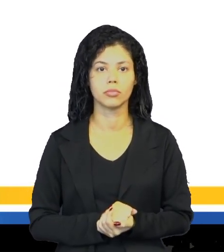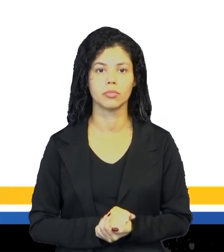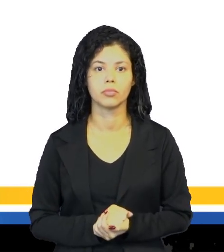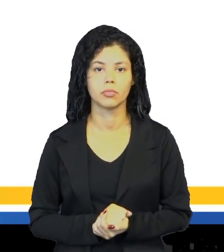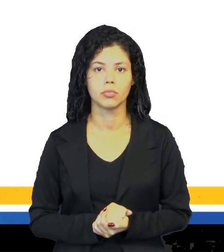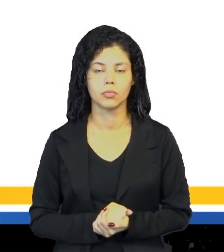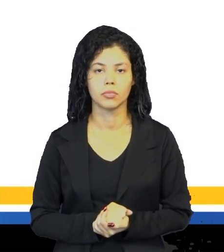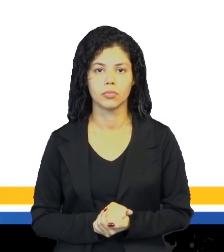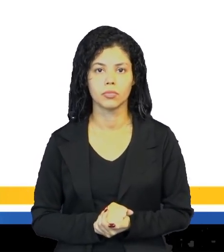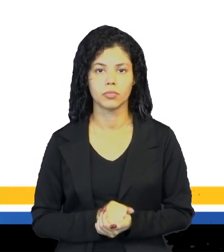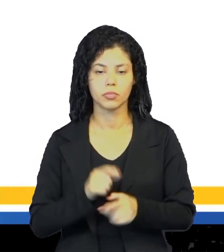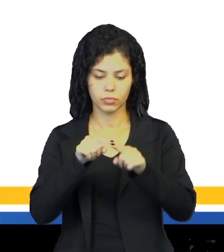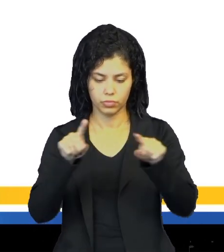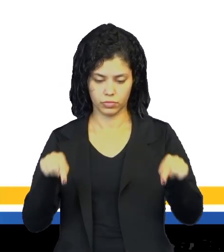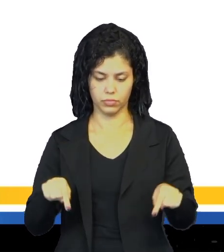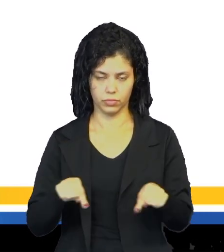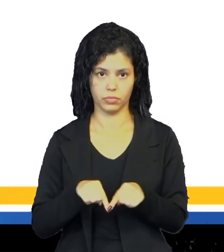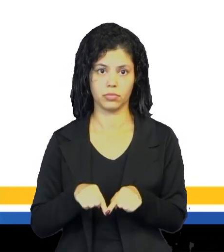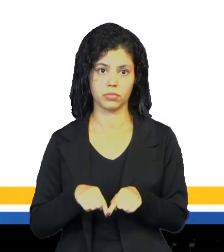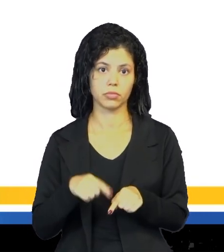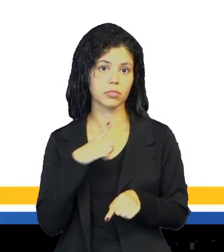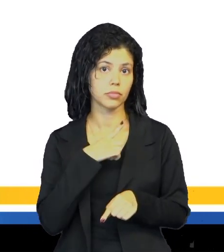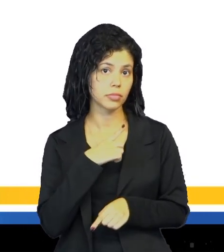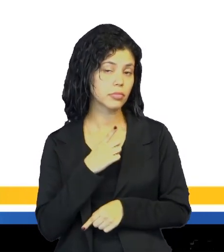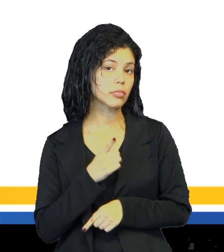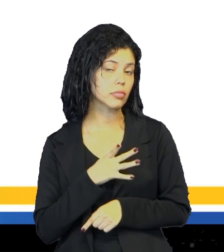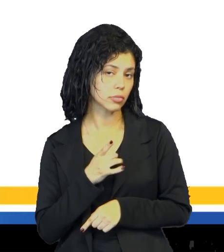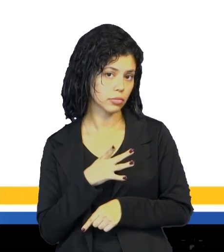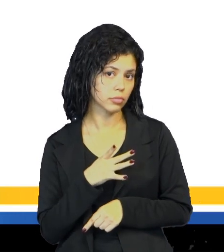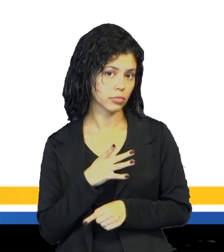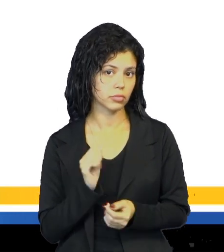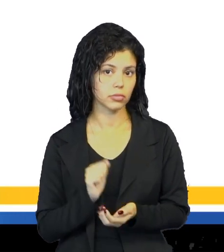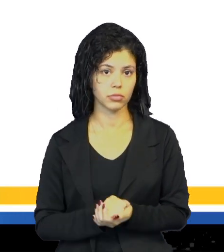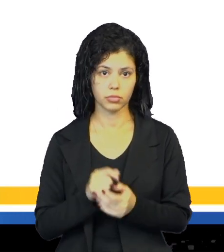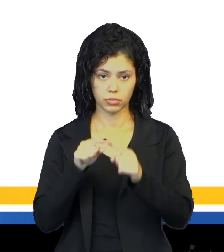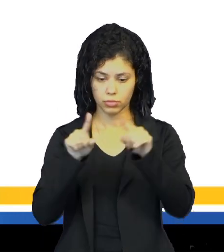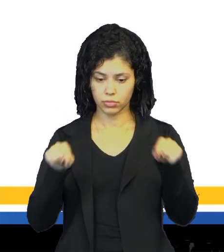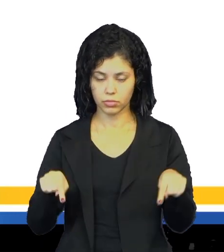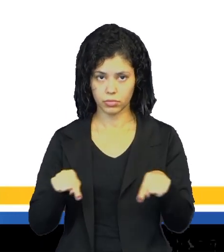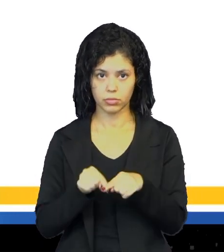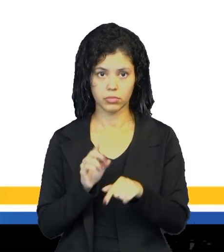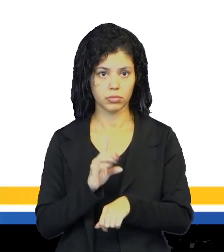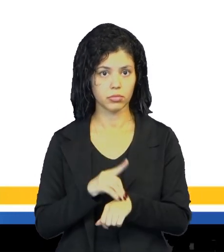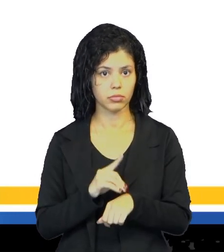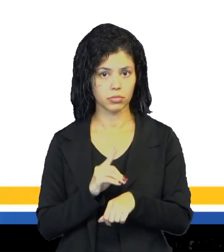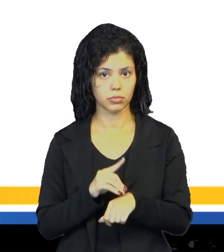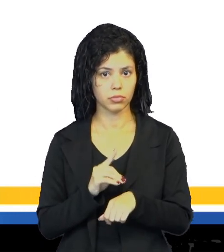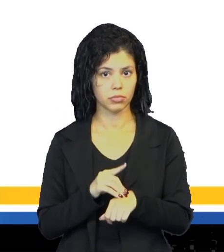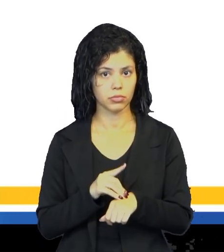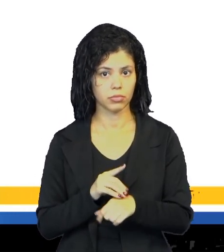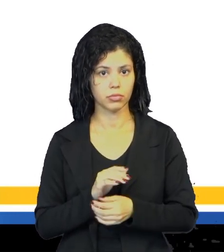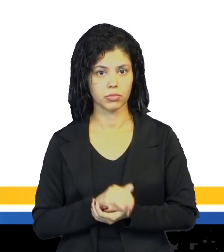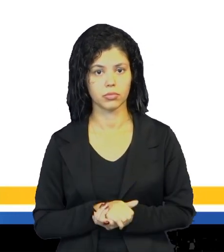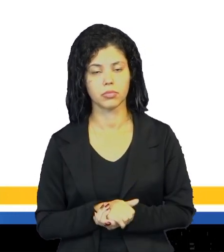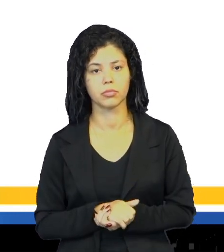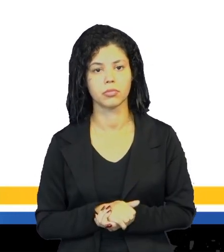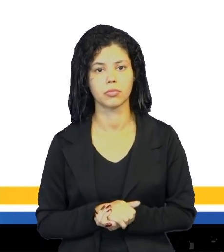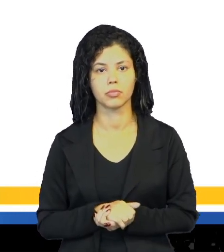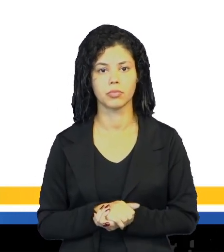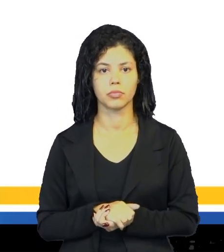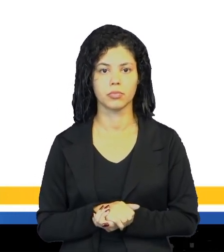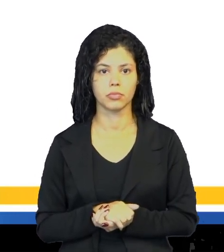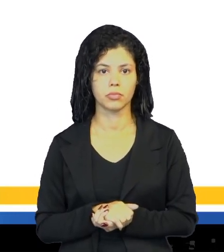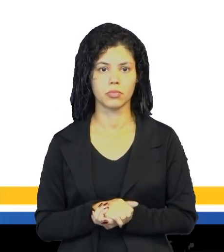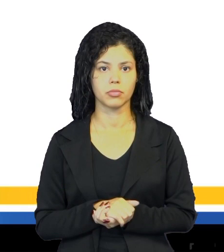Aí nós terminamos, né. Aquela sala que todo aluno tem medo, né. A salinha do pânico ali, que é a sala de diretor, que